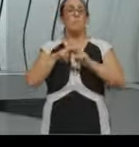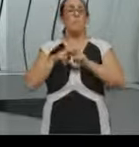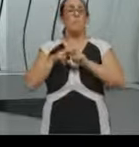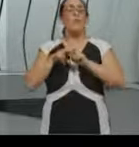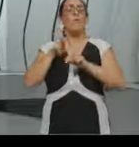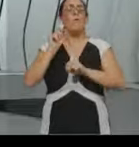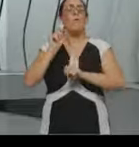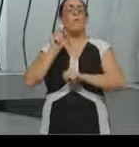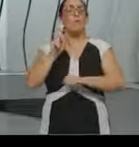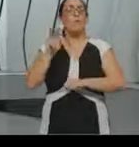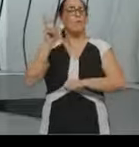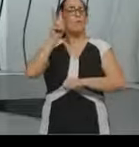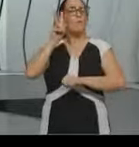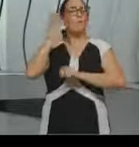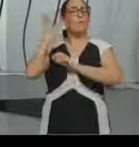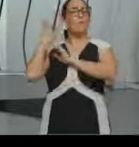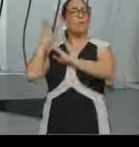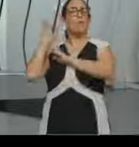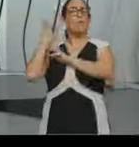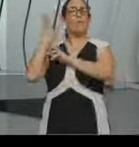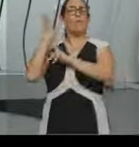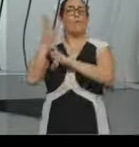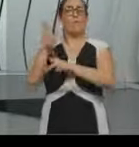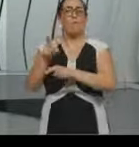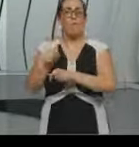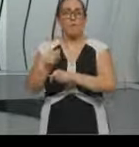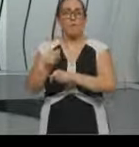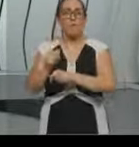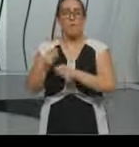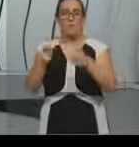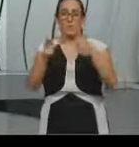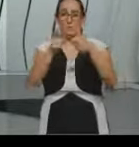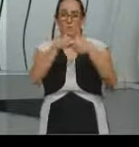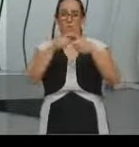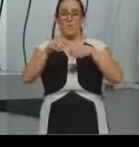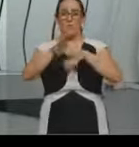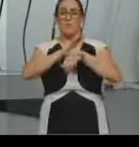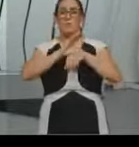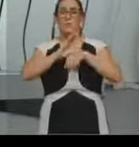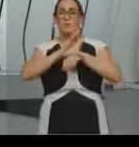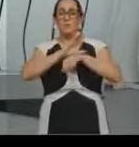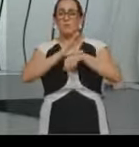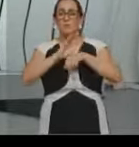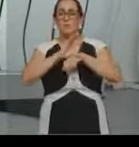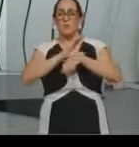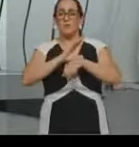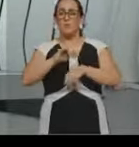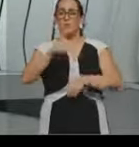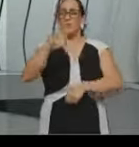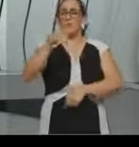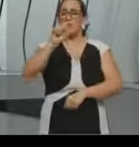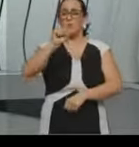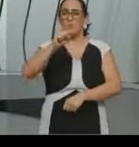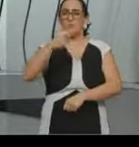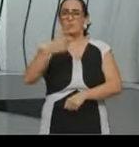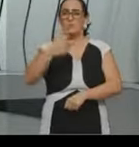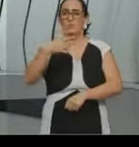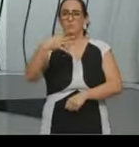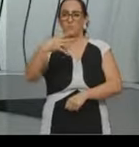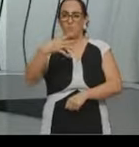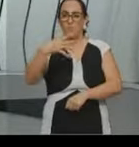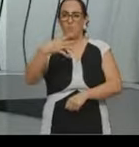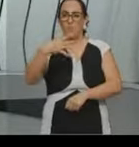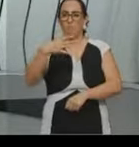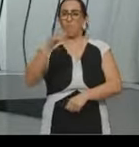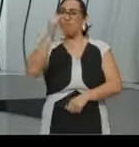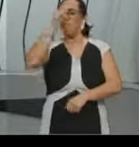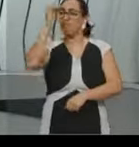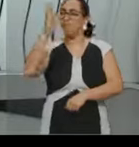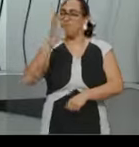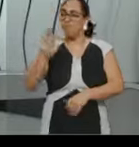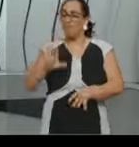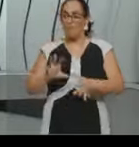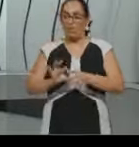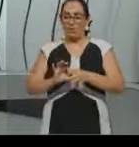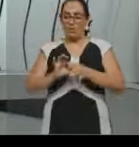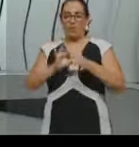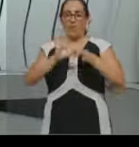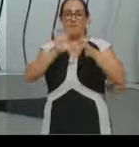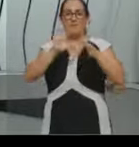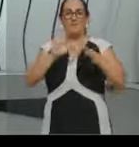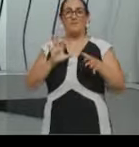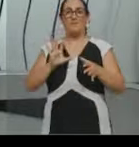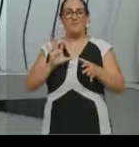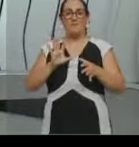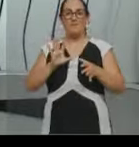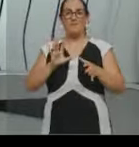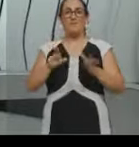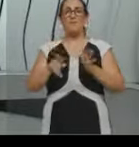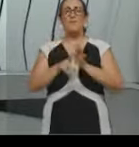tem a nossa primeira Constituição, que é quando o Brasil fica independente, né? Constituição de 1824. Uma ausência muito grande de